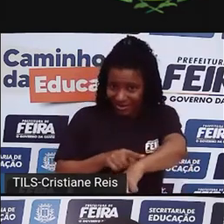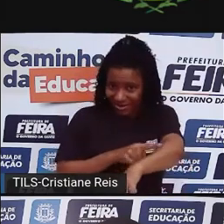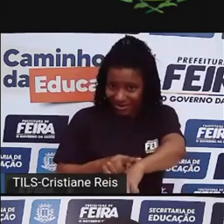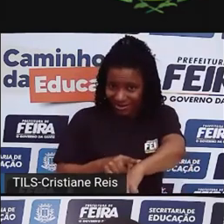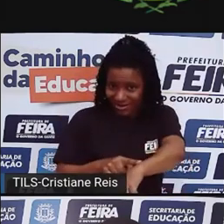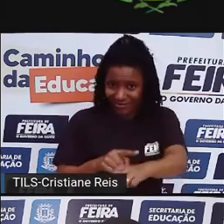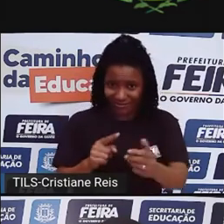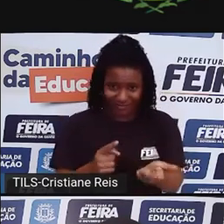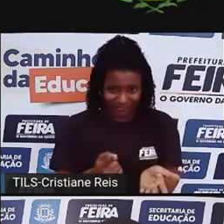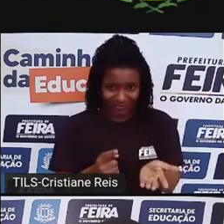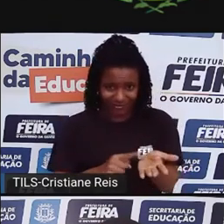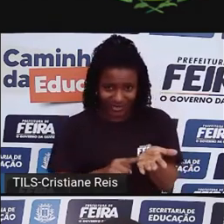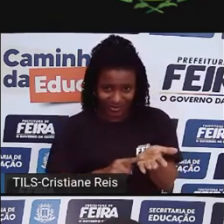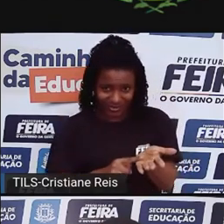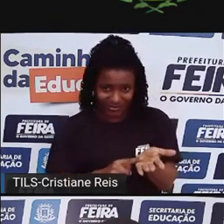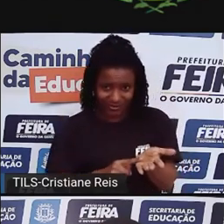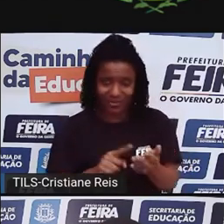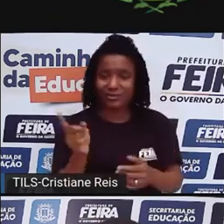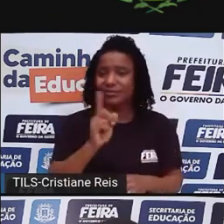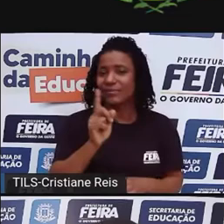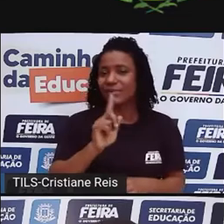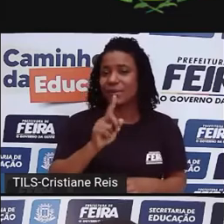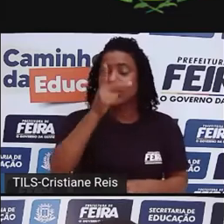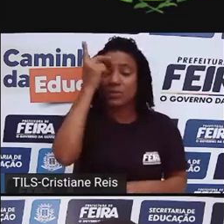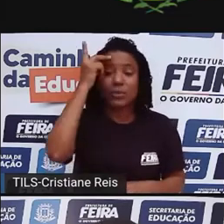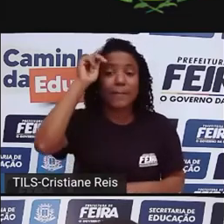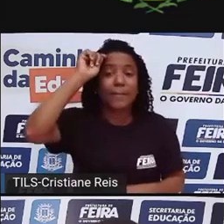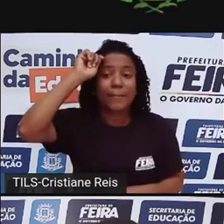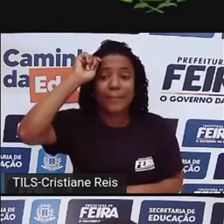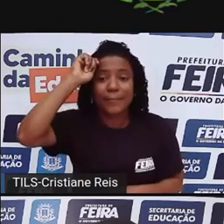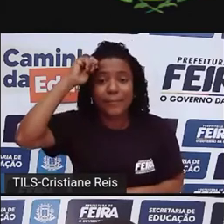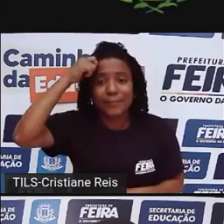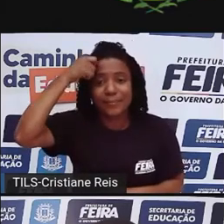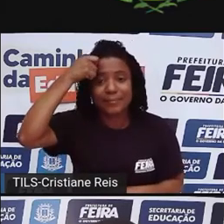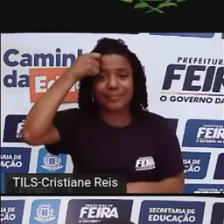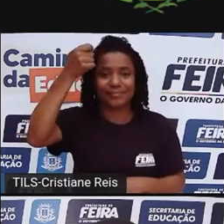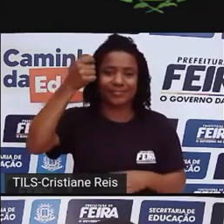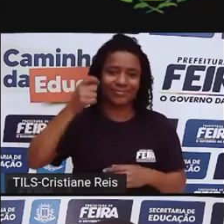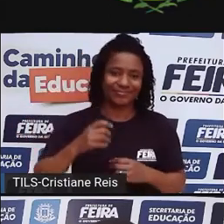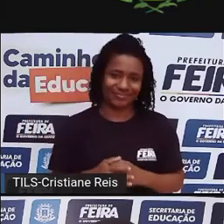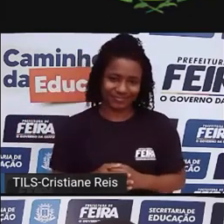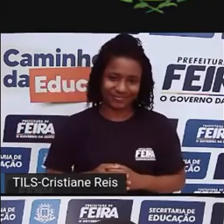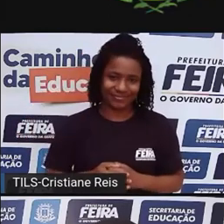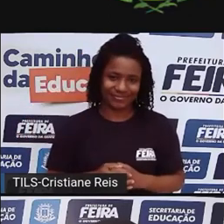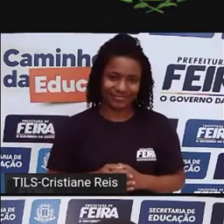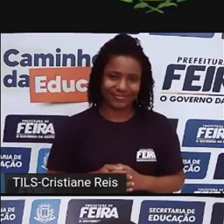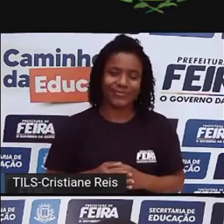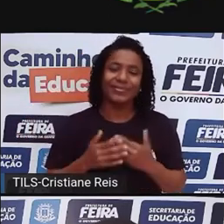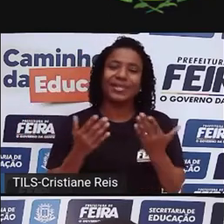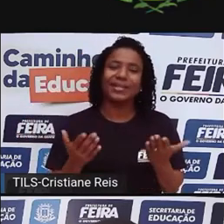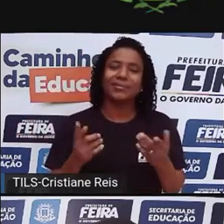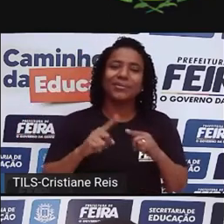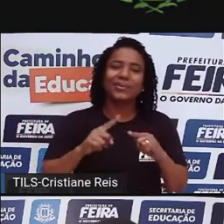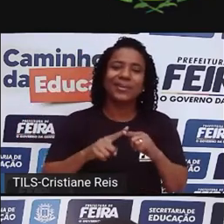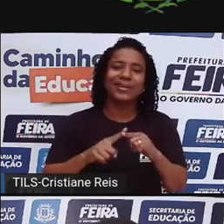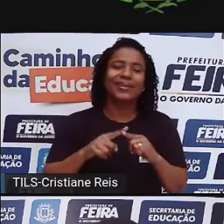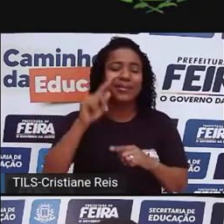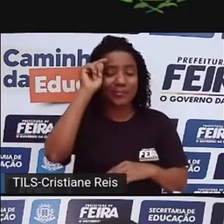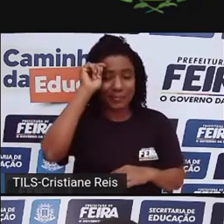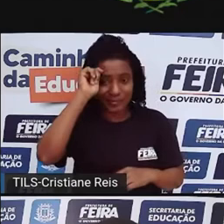que são pessoas negras que dão a cor, que dão a tinta, que dão a cara desse